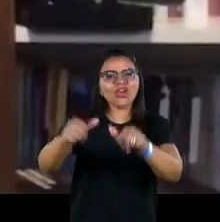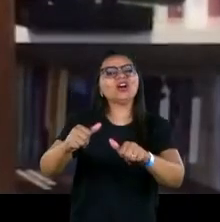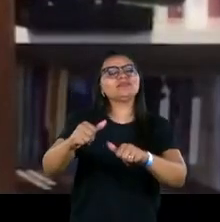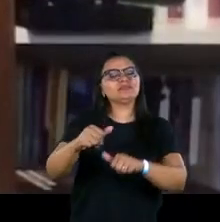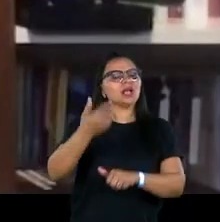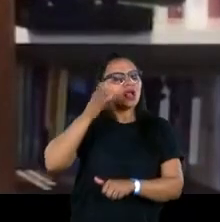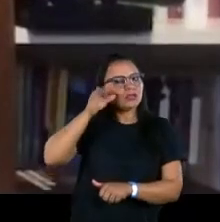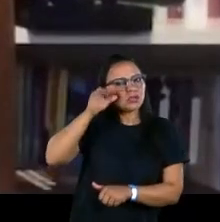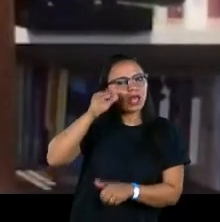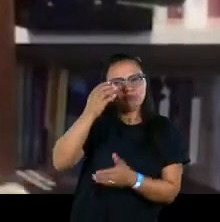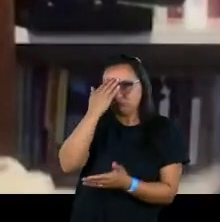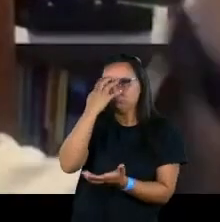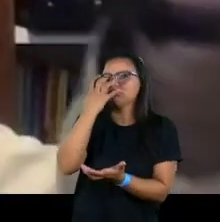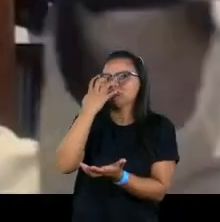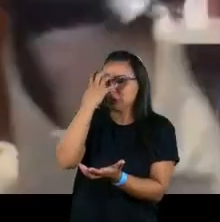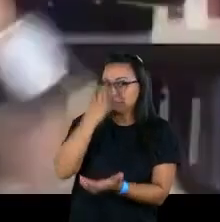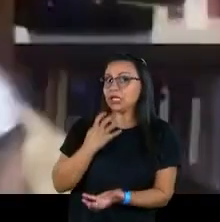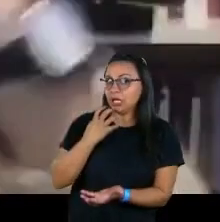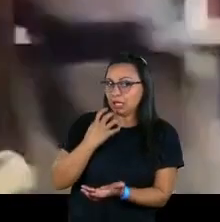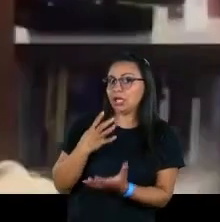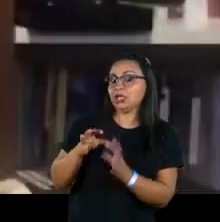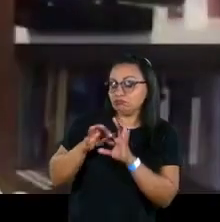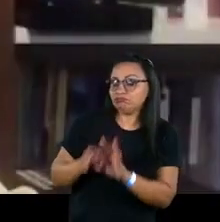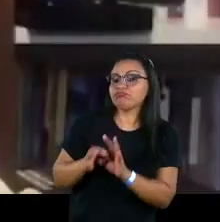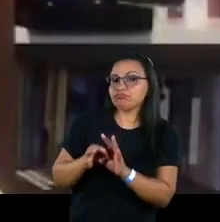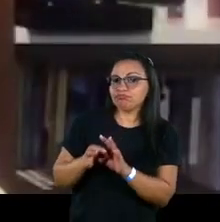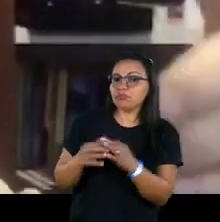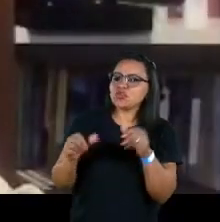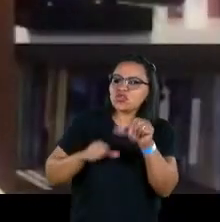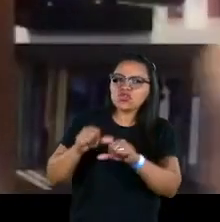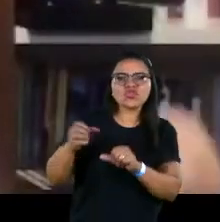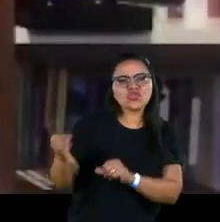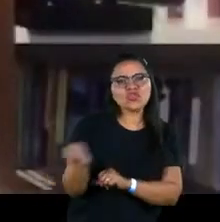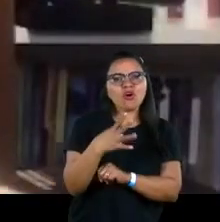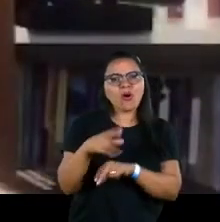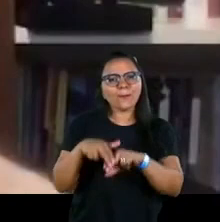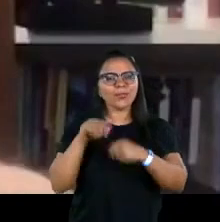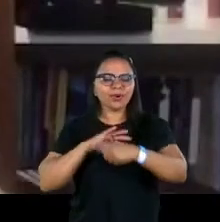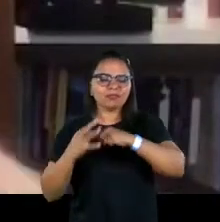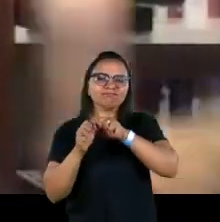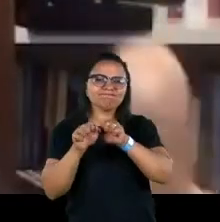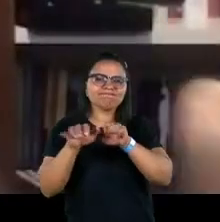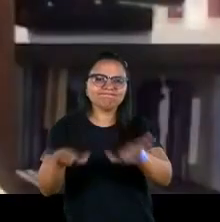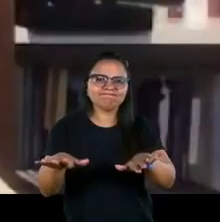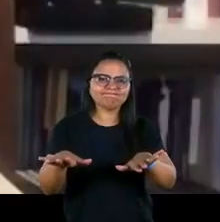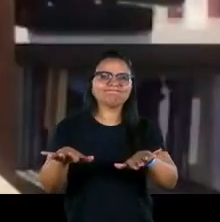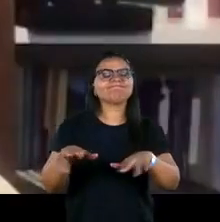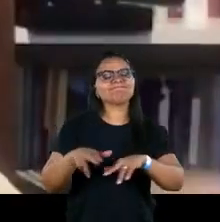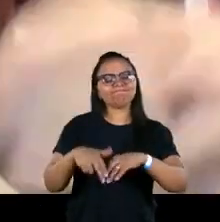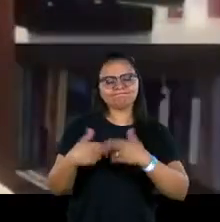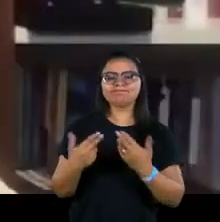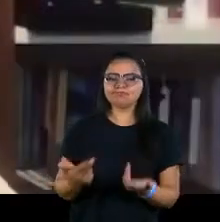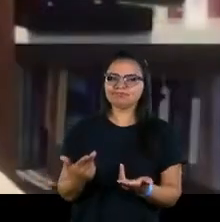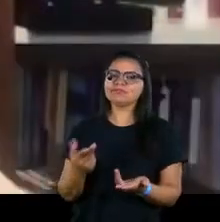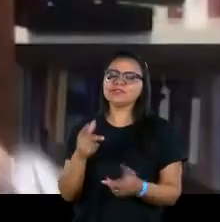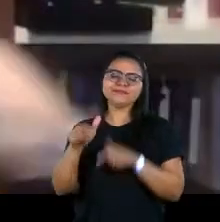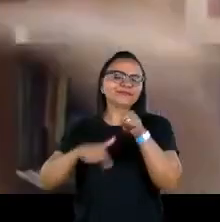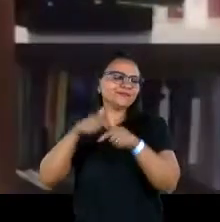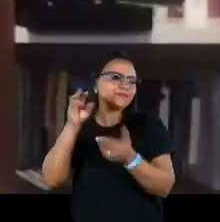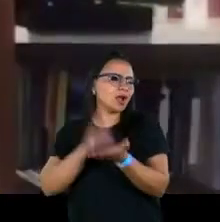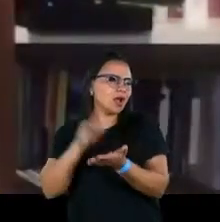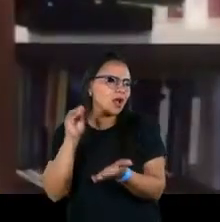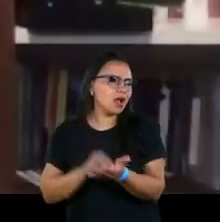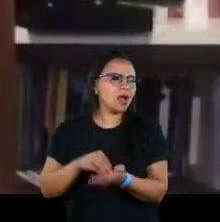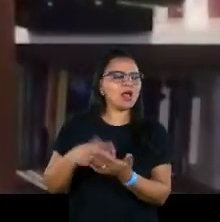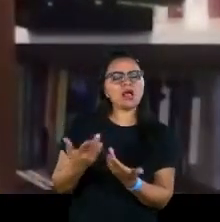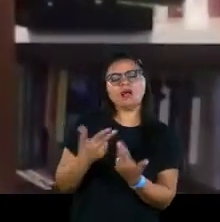muito a sério e que ganhou uma dimensão nova nesse período de pandemia em razão da questão do desemprego e